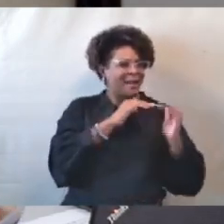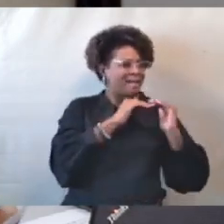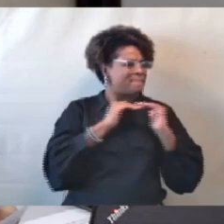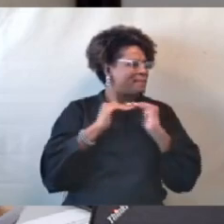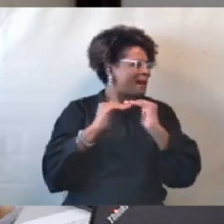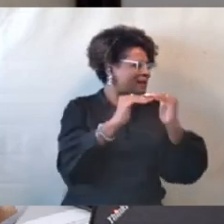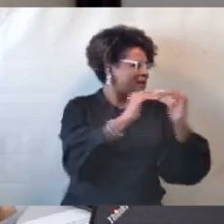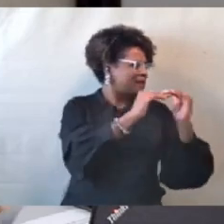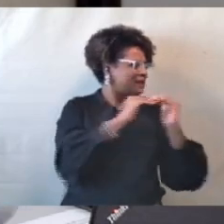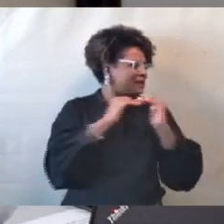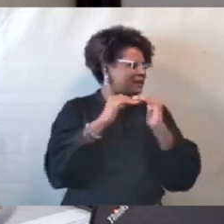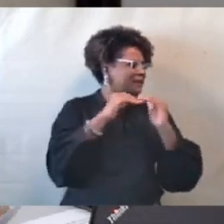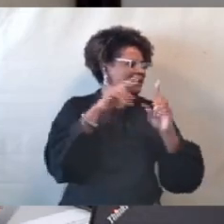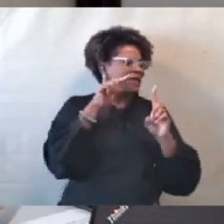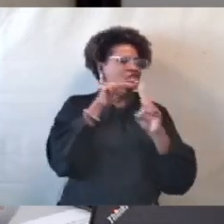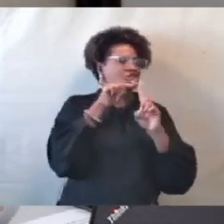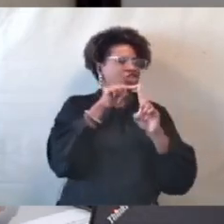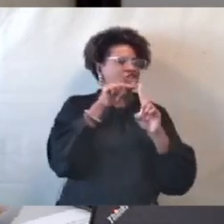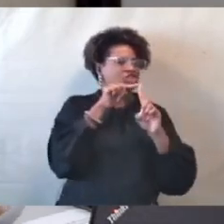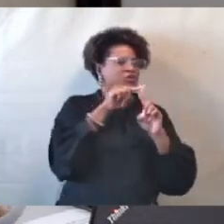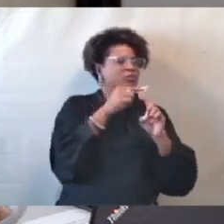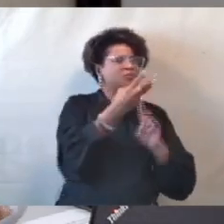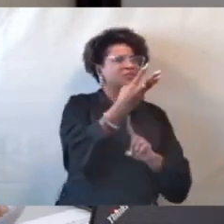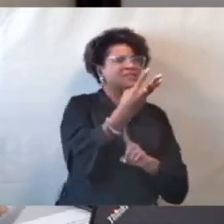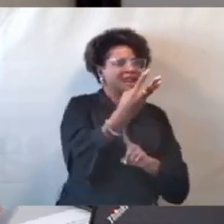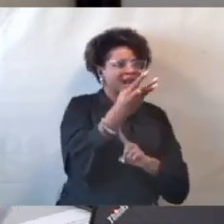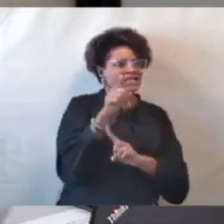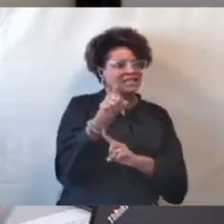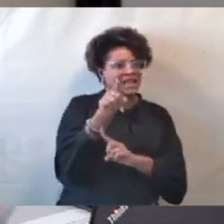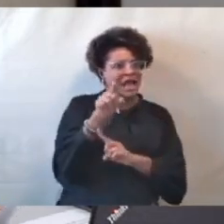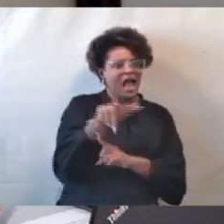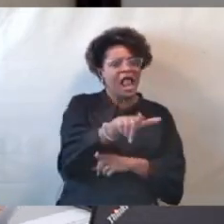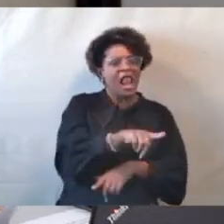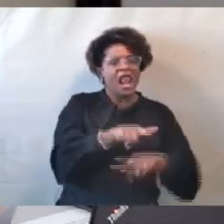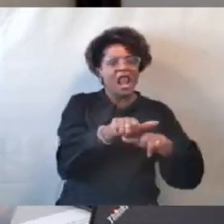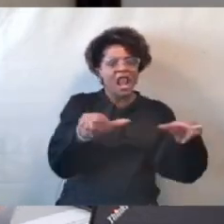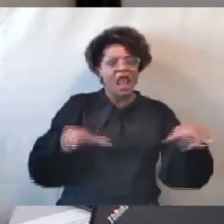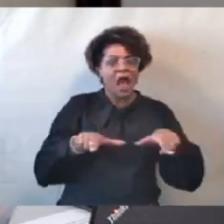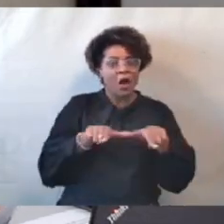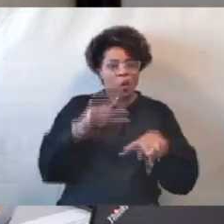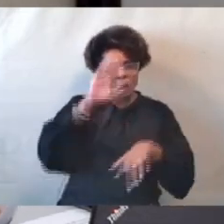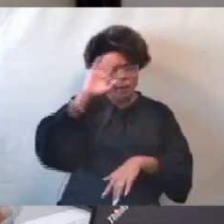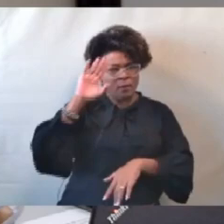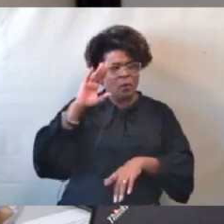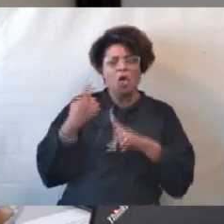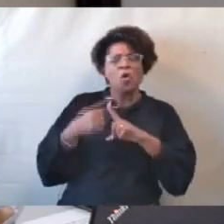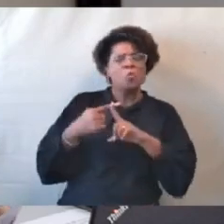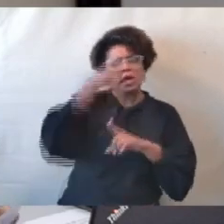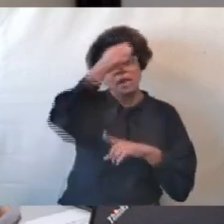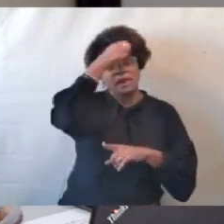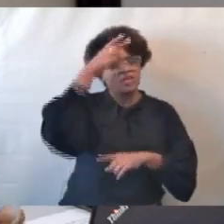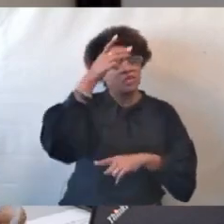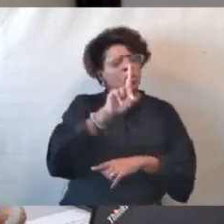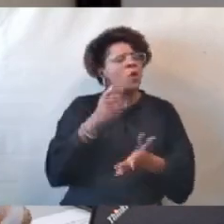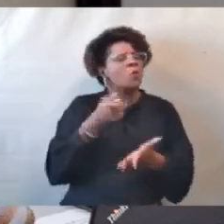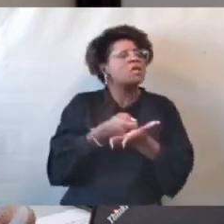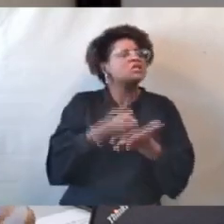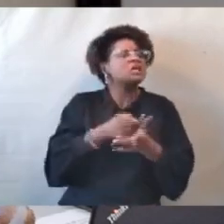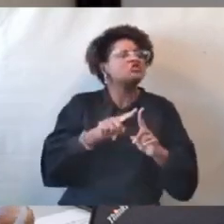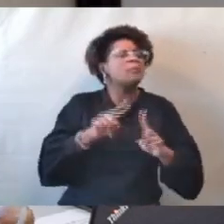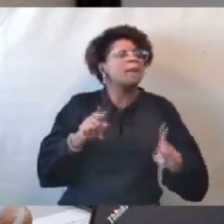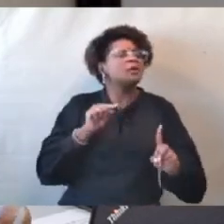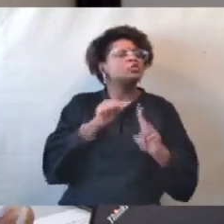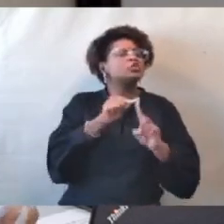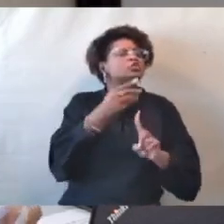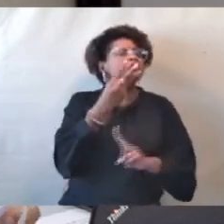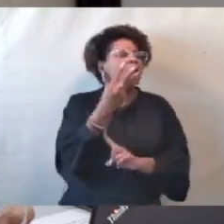Por que houve essa alteração? Por que a prefeitura não exige mais a classe 3? Se a proposta técnica do consórcio fala